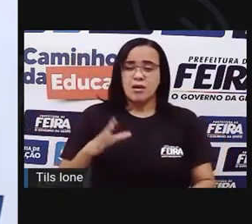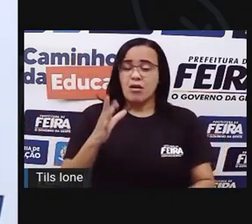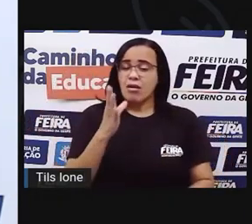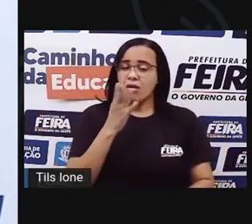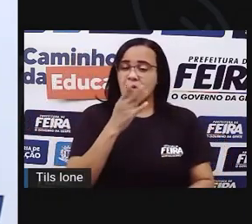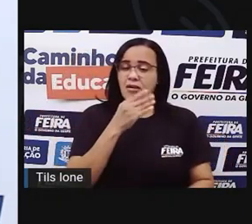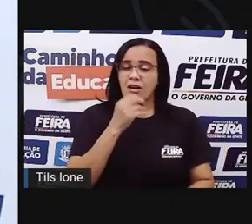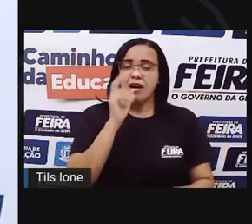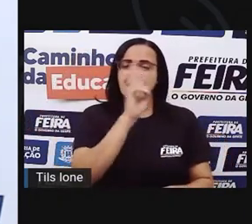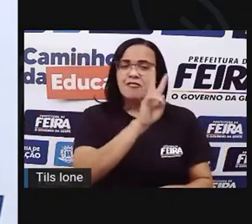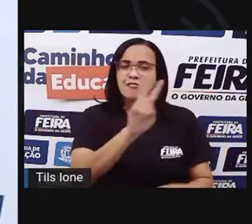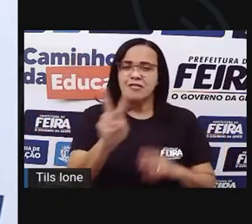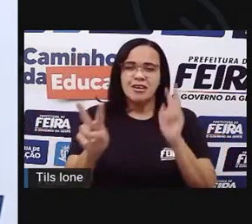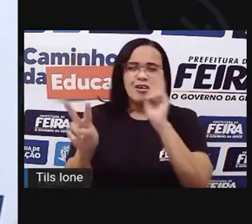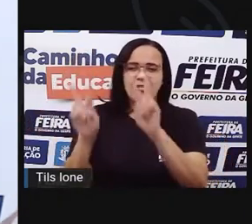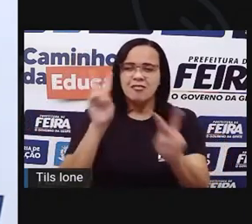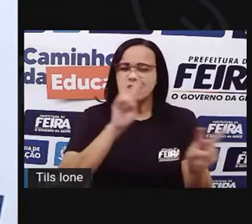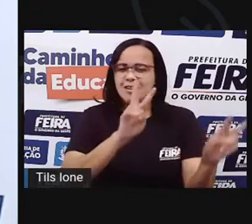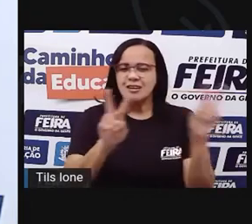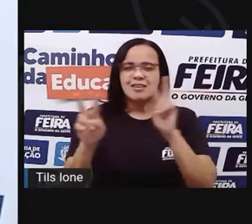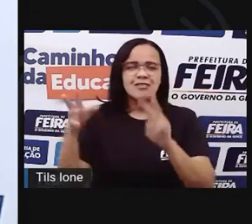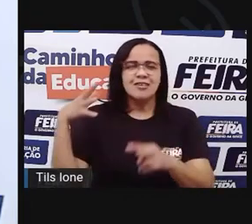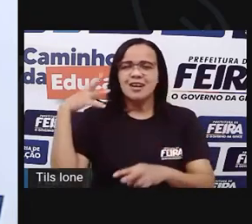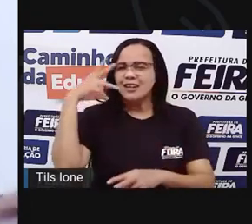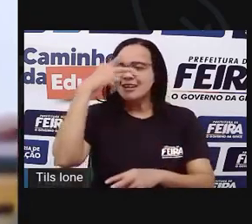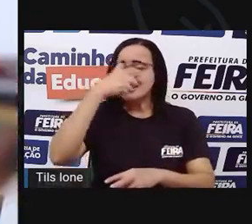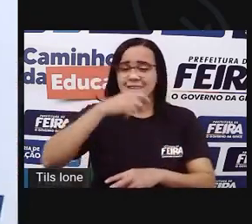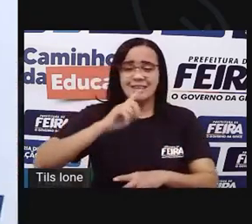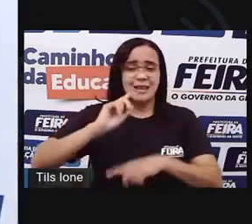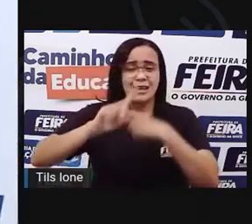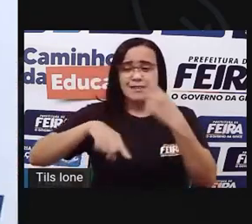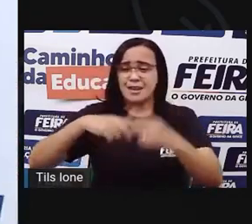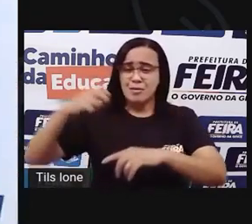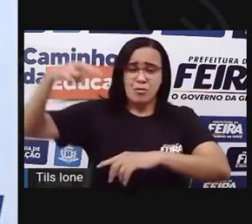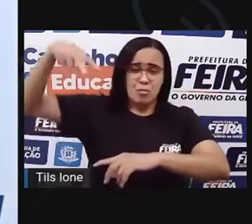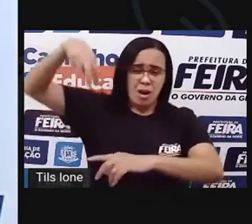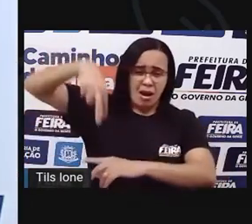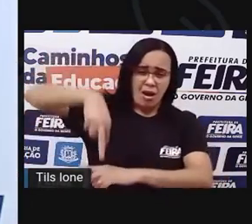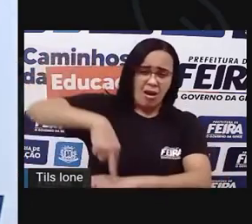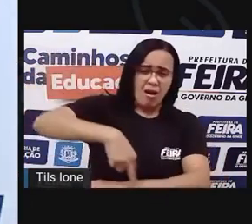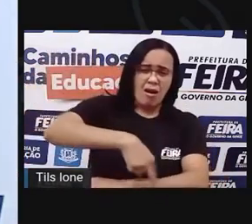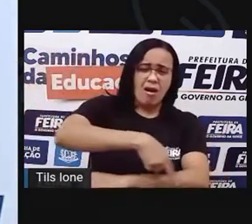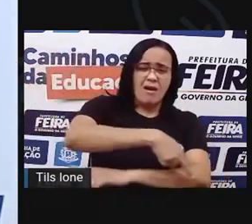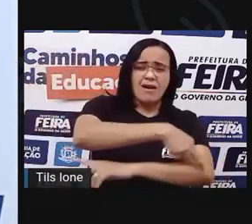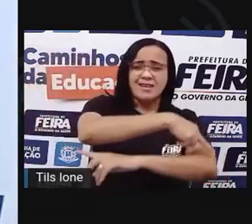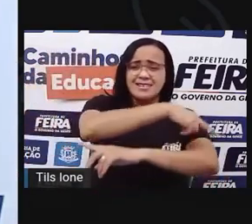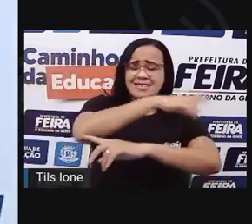alto. Depois, descia assim as mãos. Que aventura!